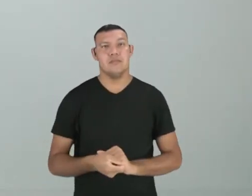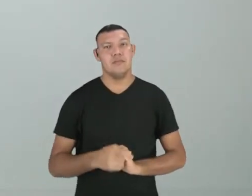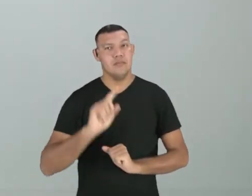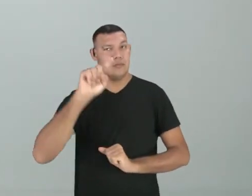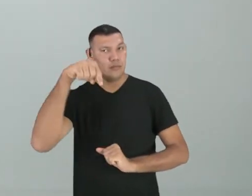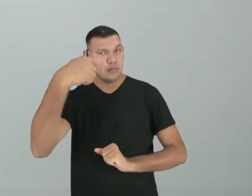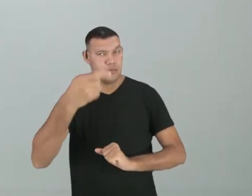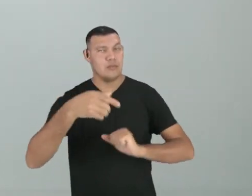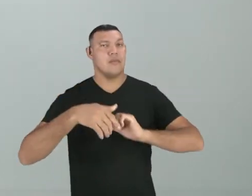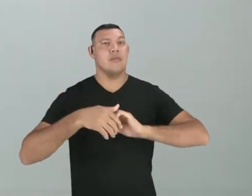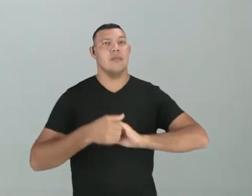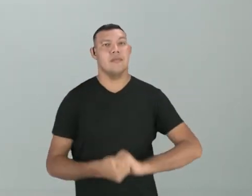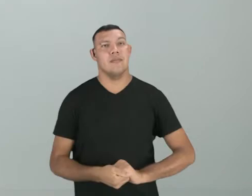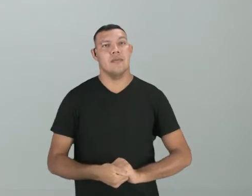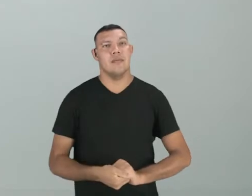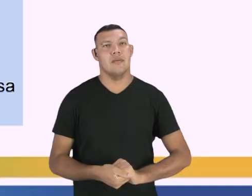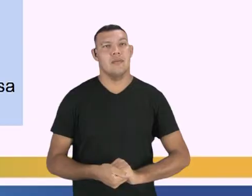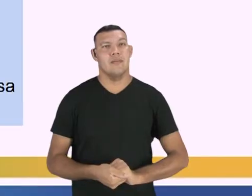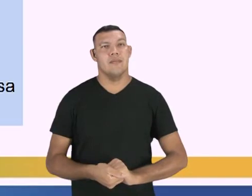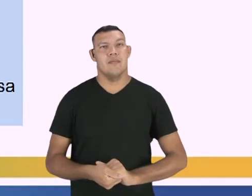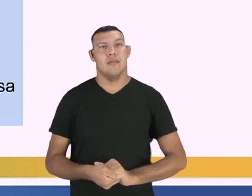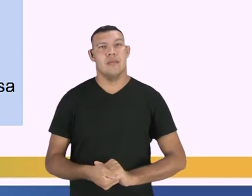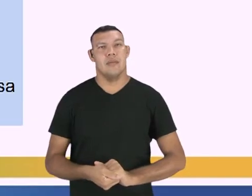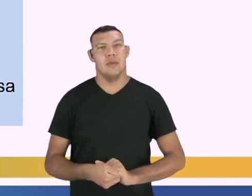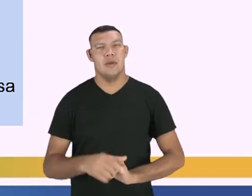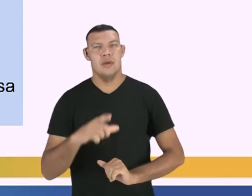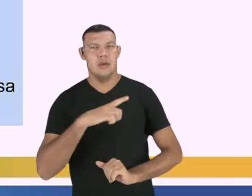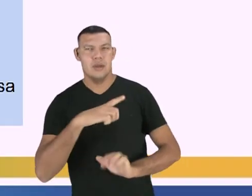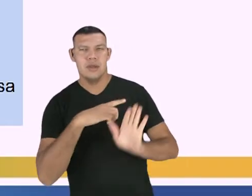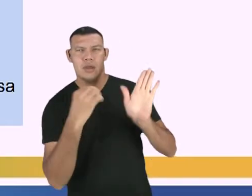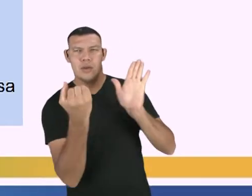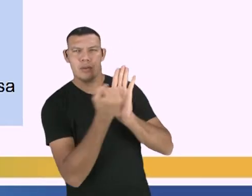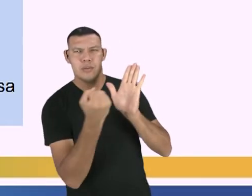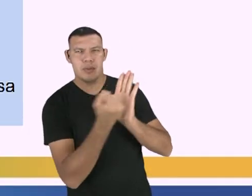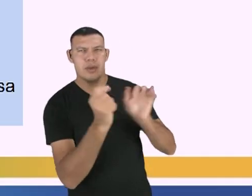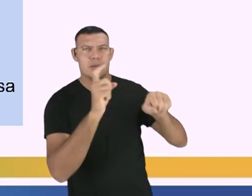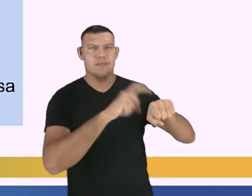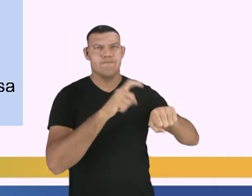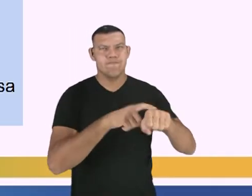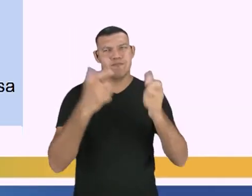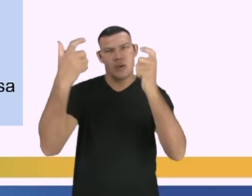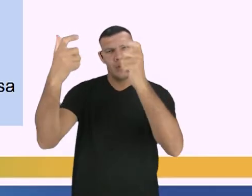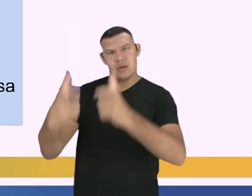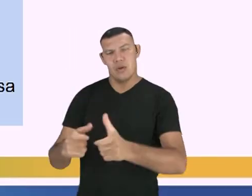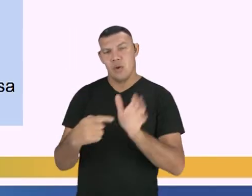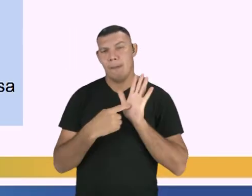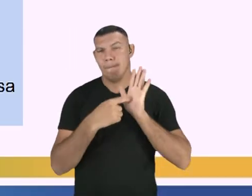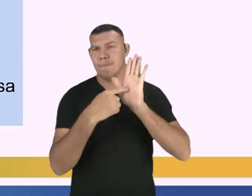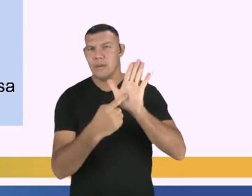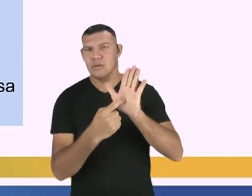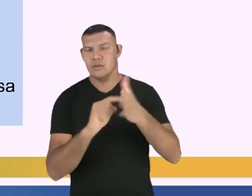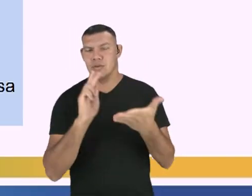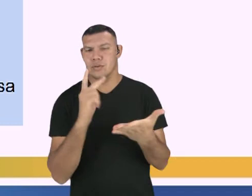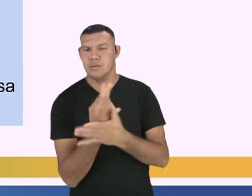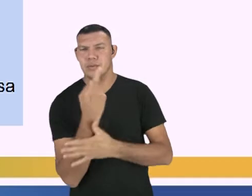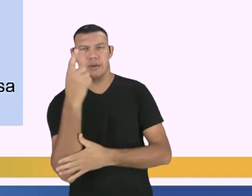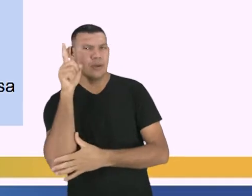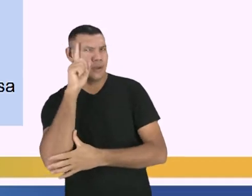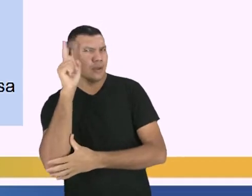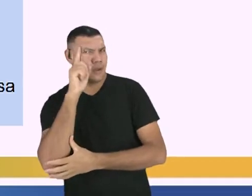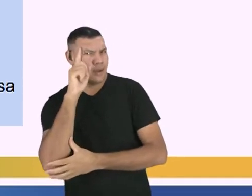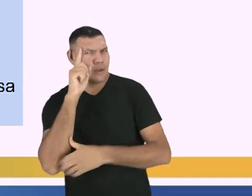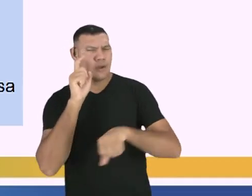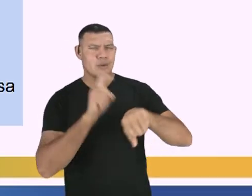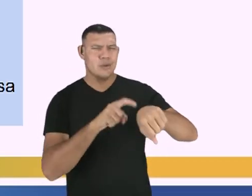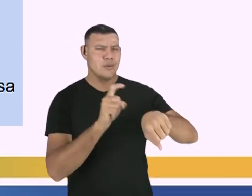Próximo passo que você precisa analisar. Contém as marcas de tempo e lugar que revelam fatos do cotidiano? Então, contém o